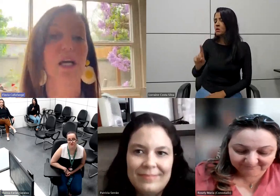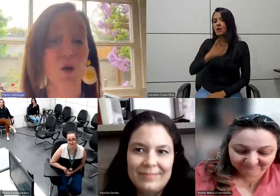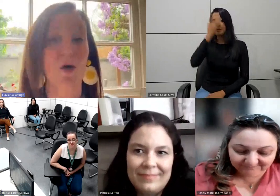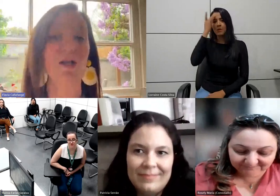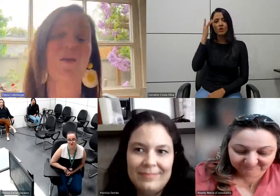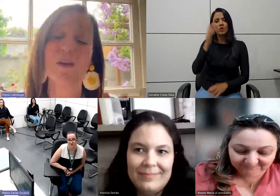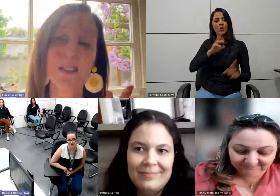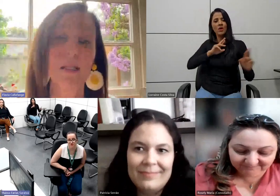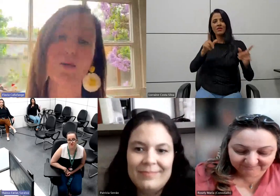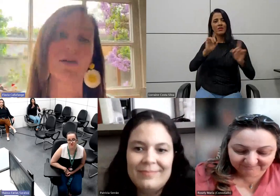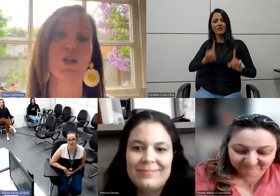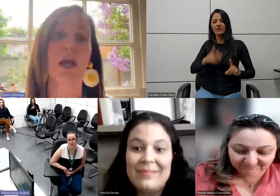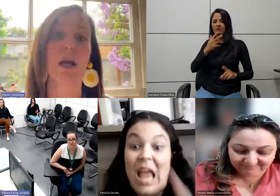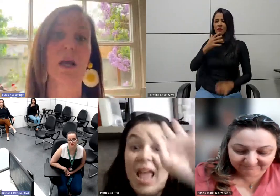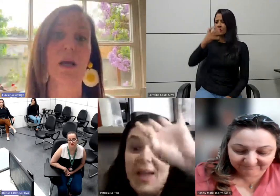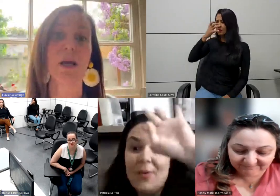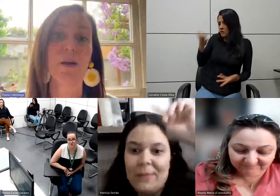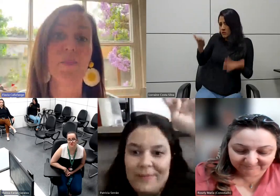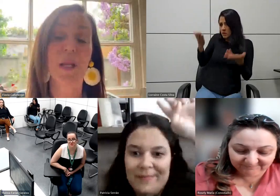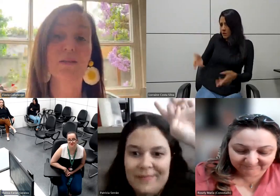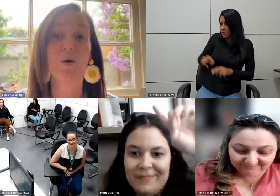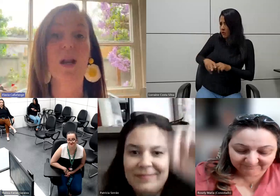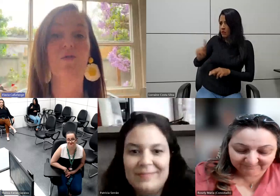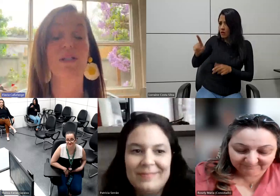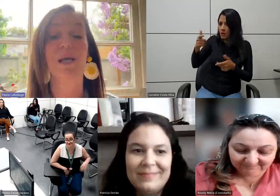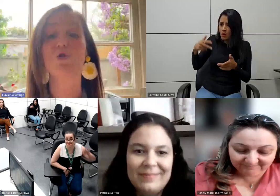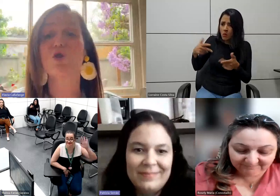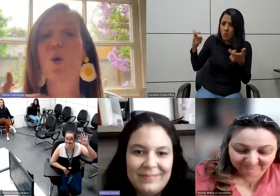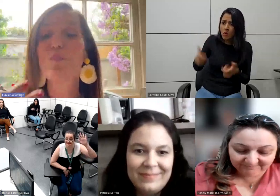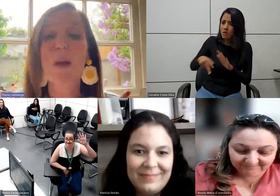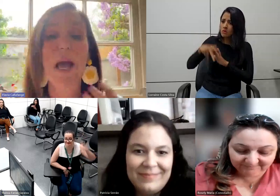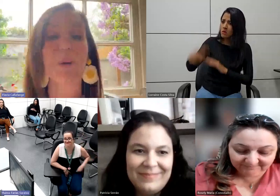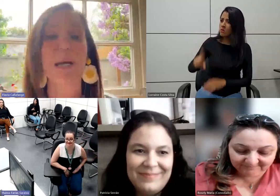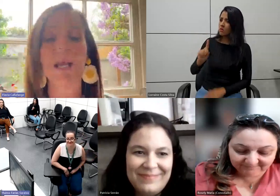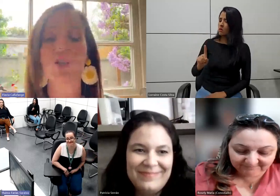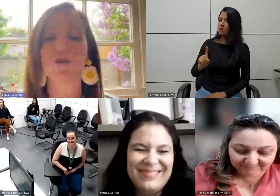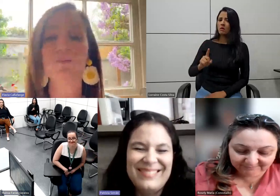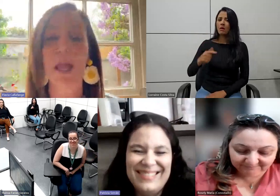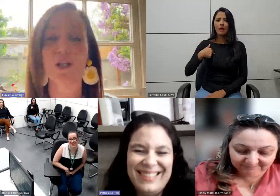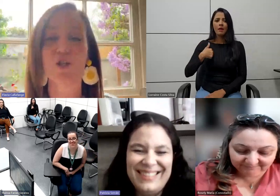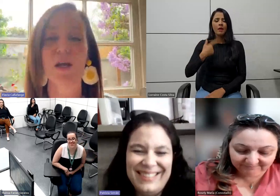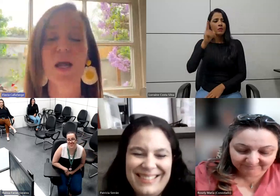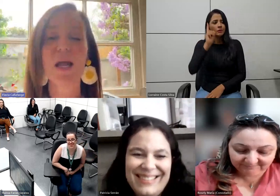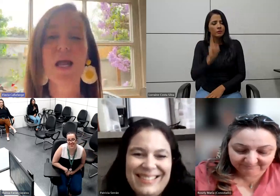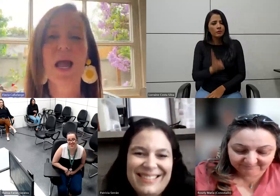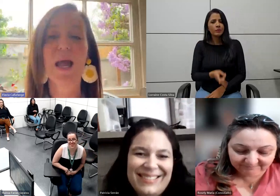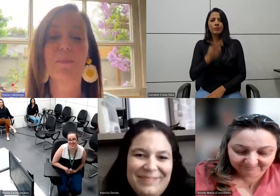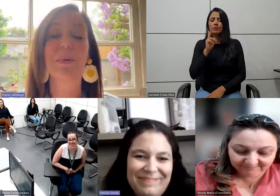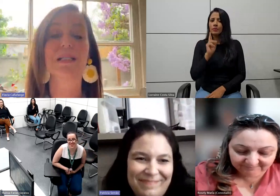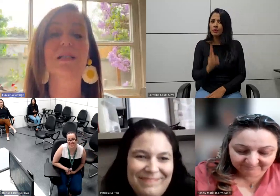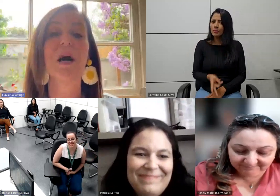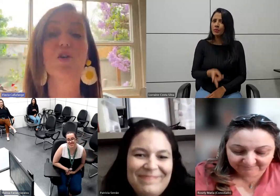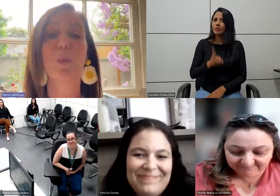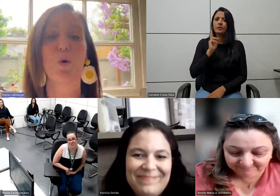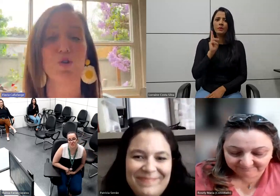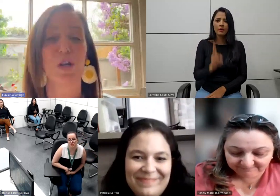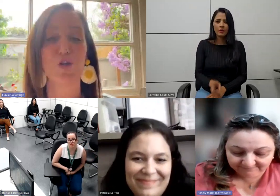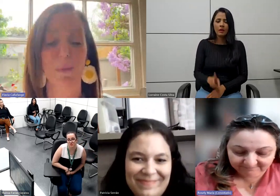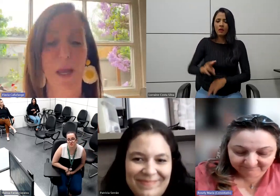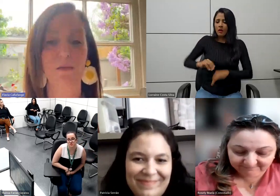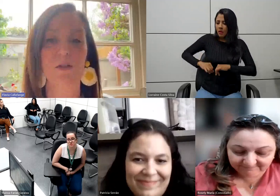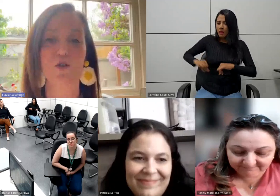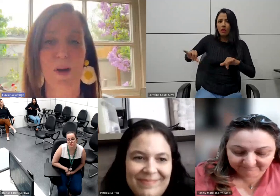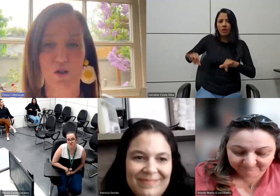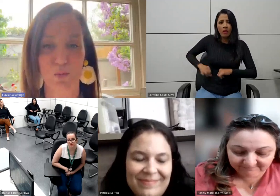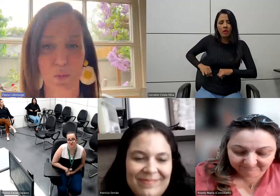não é deficiente olha e fala você não deveria estar aí. Então, ela falou assim, eu estou permanentemente passando por